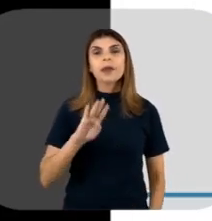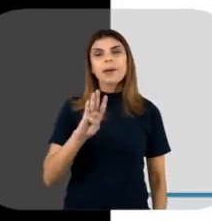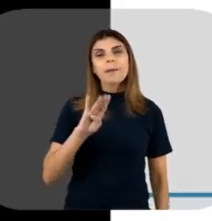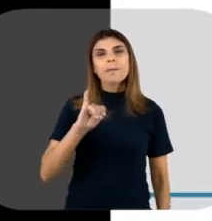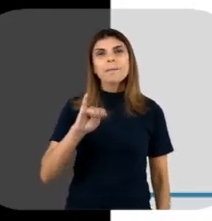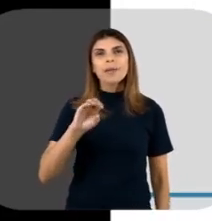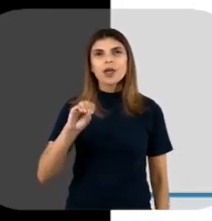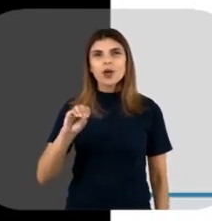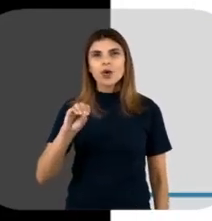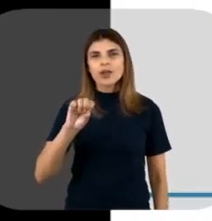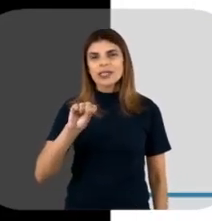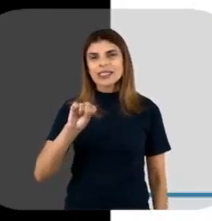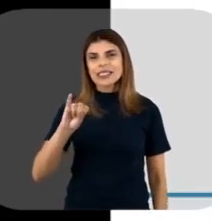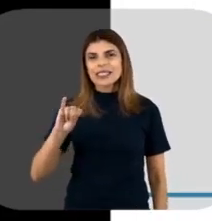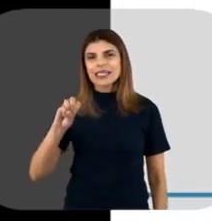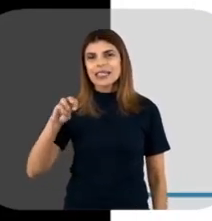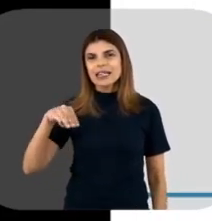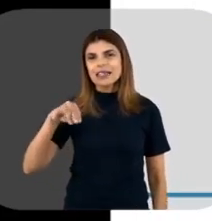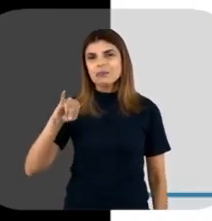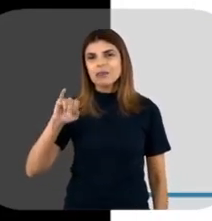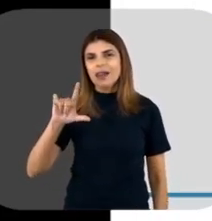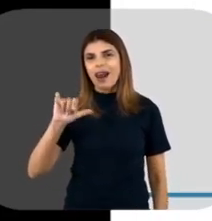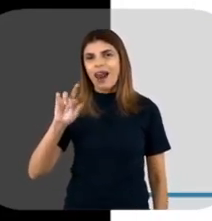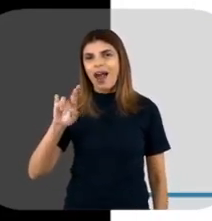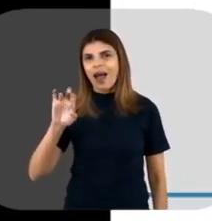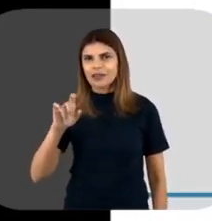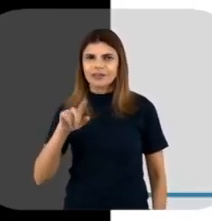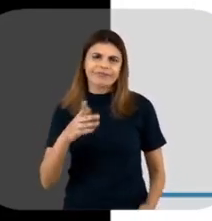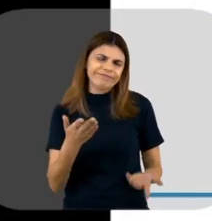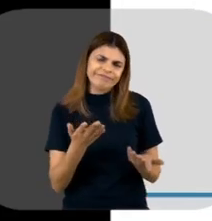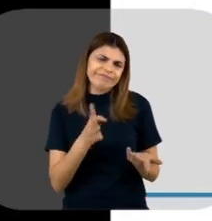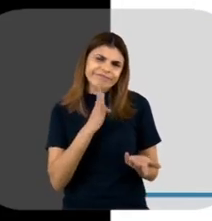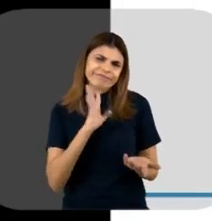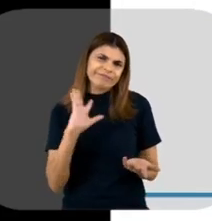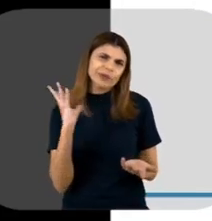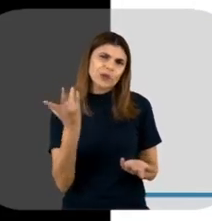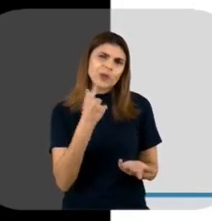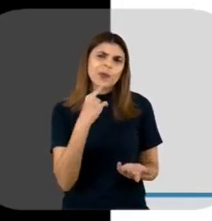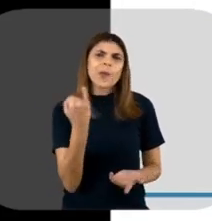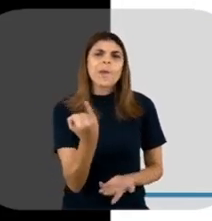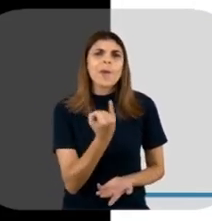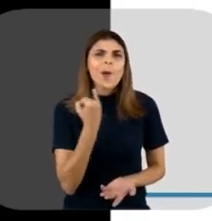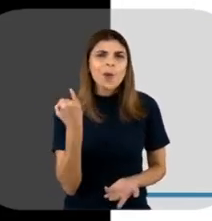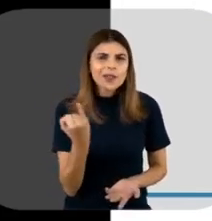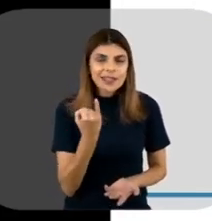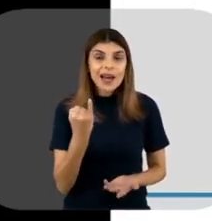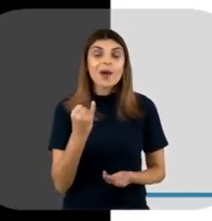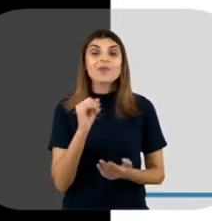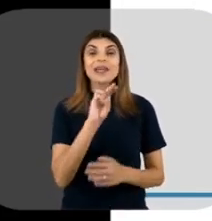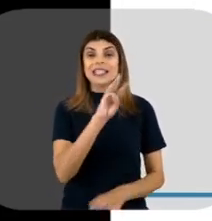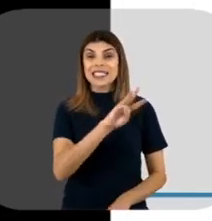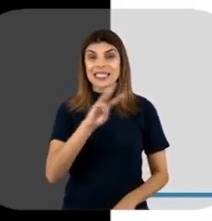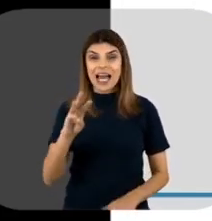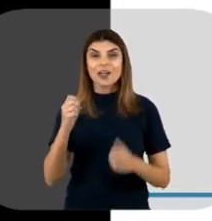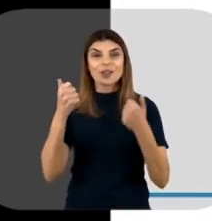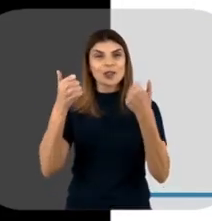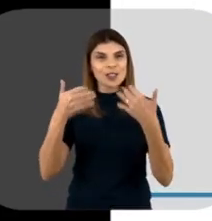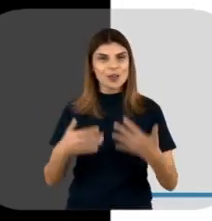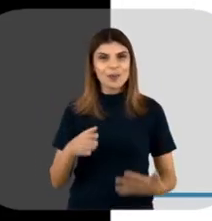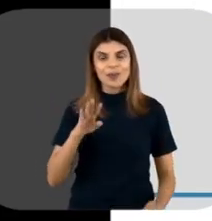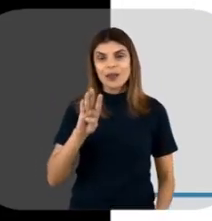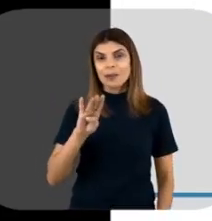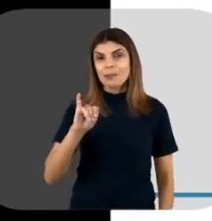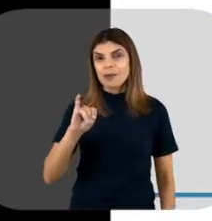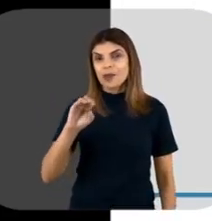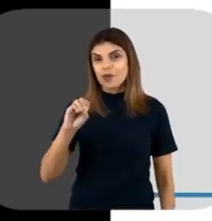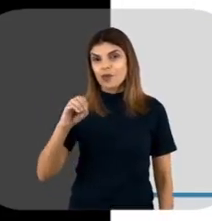Eu não podia deixar de falar dos biosimilares, né? Que são igualmente importantes. Naquele site que eu falei para vocês lá